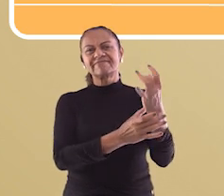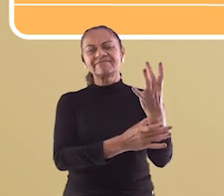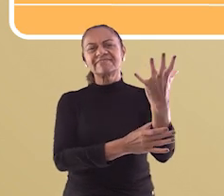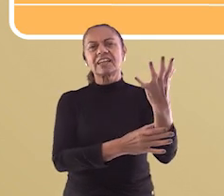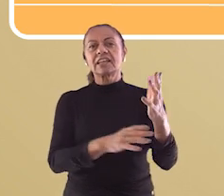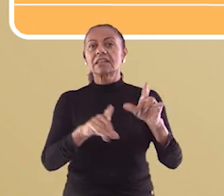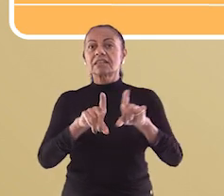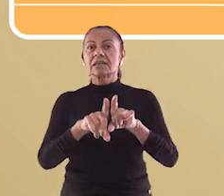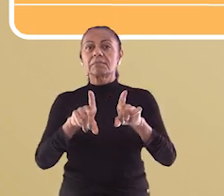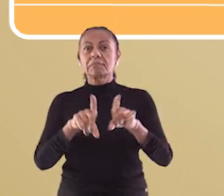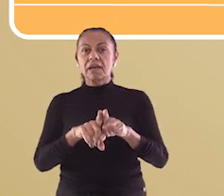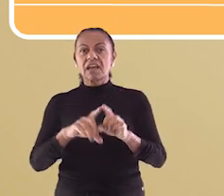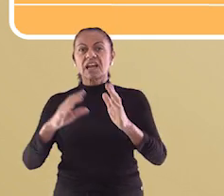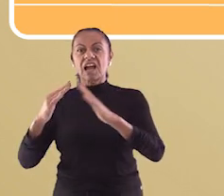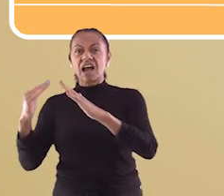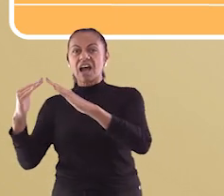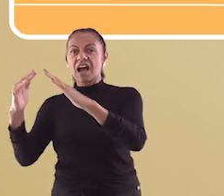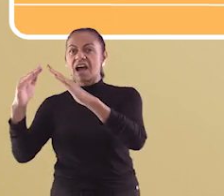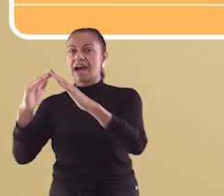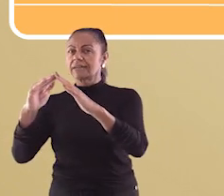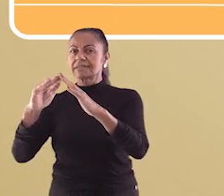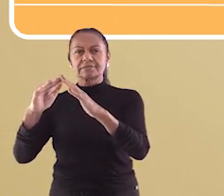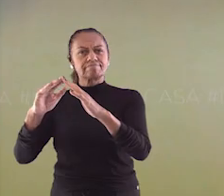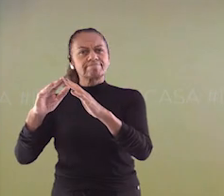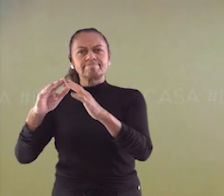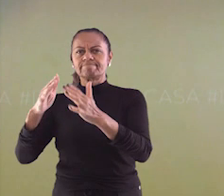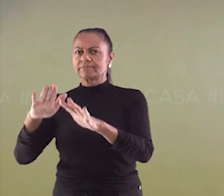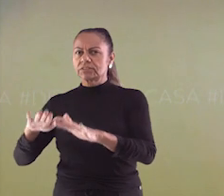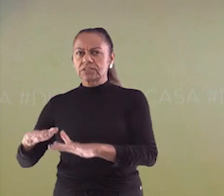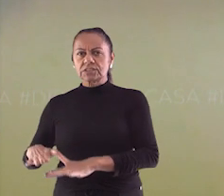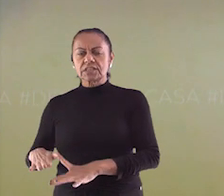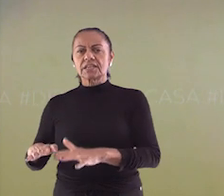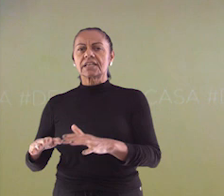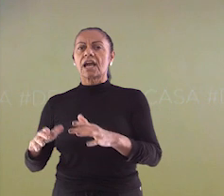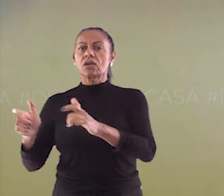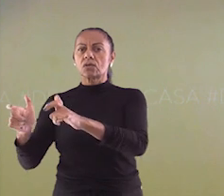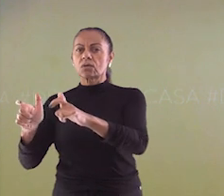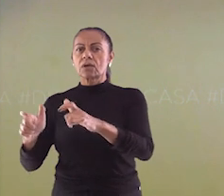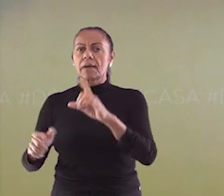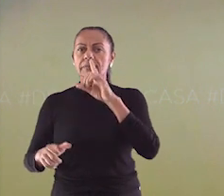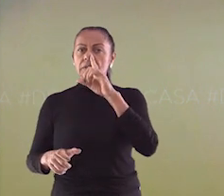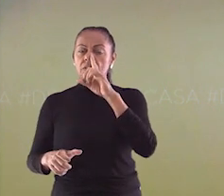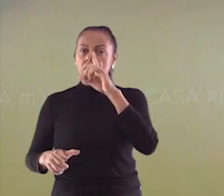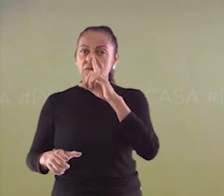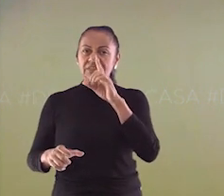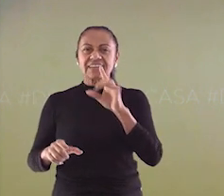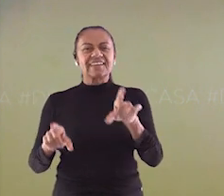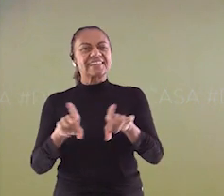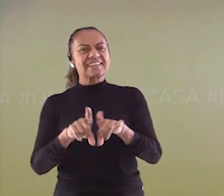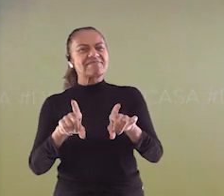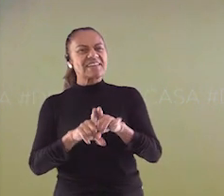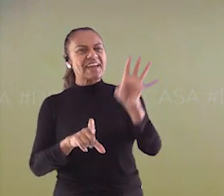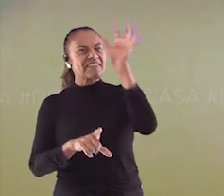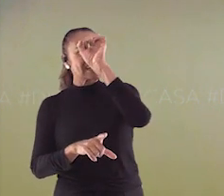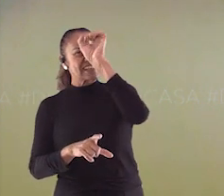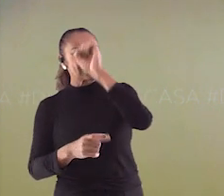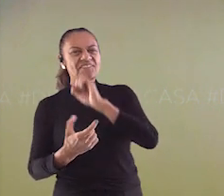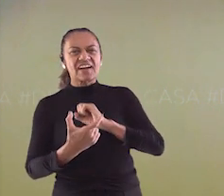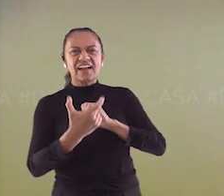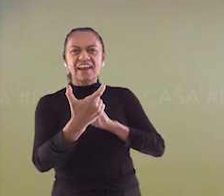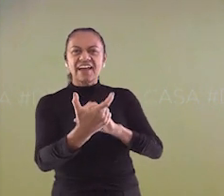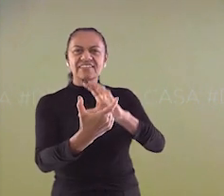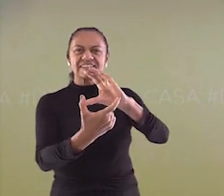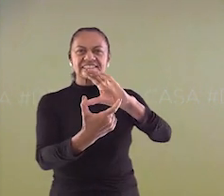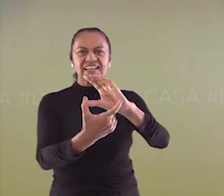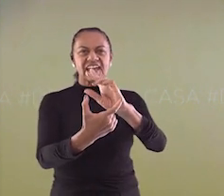e a desocupação das áreas de risco. Ah, e na dica de alfabetização, falamos sobre as letras CH,